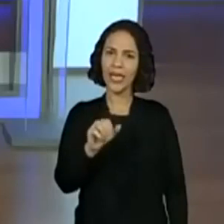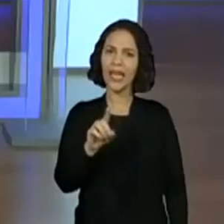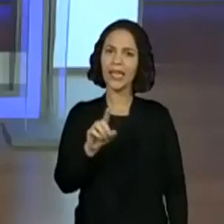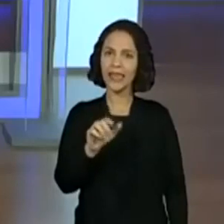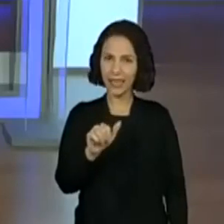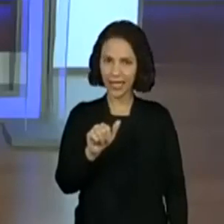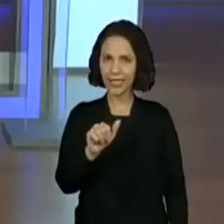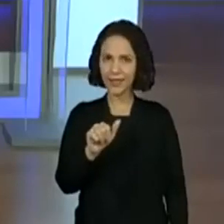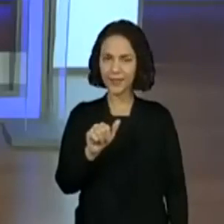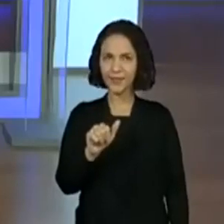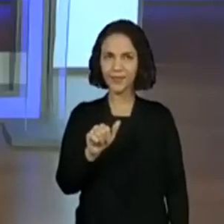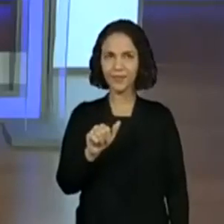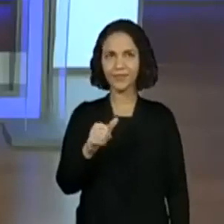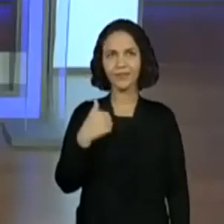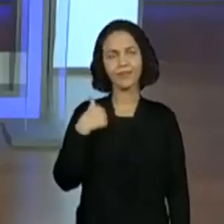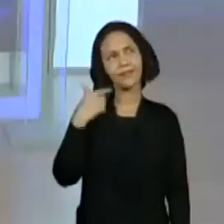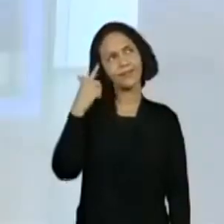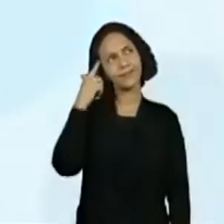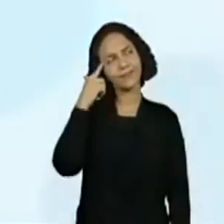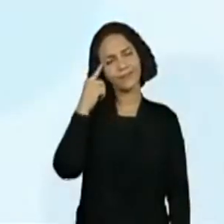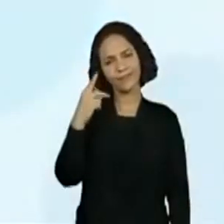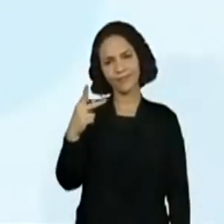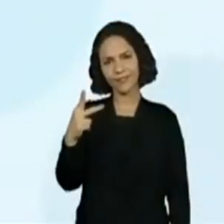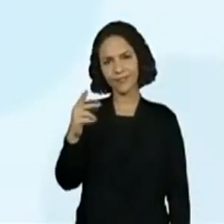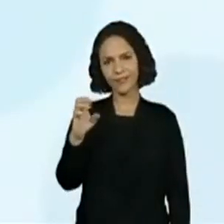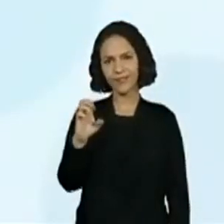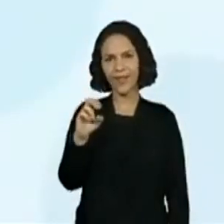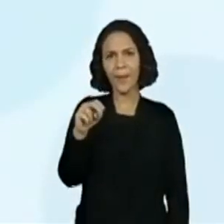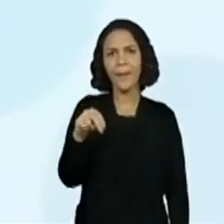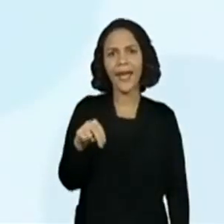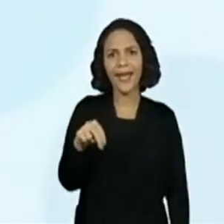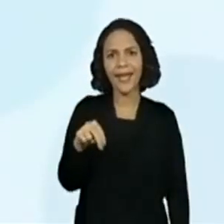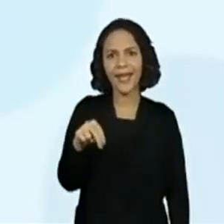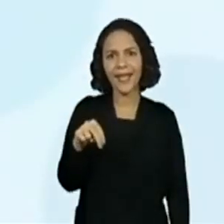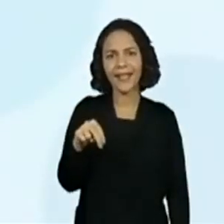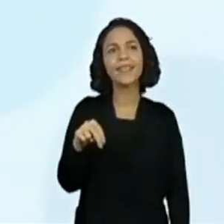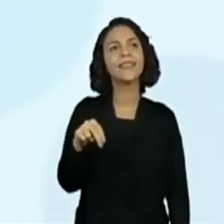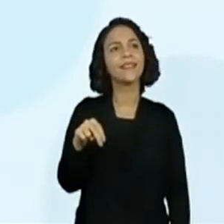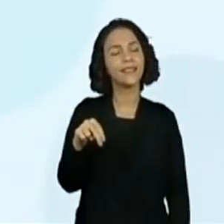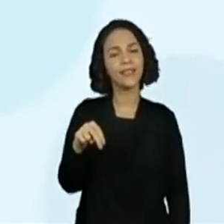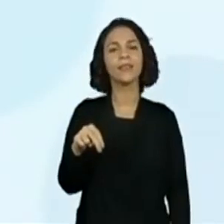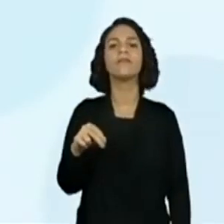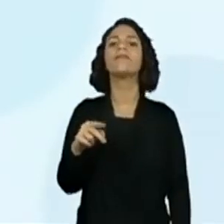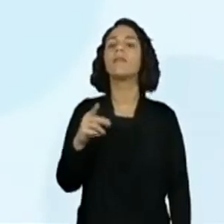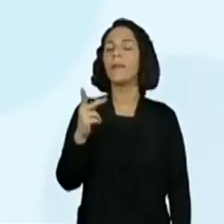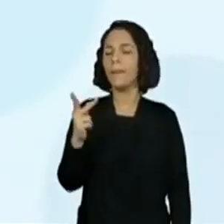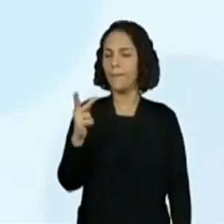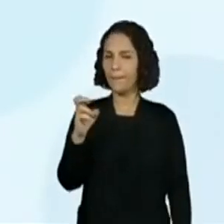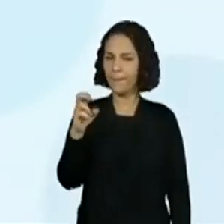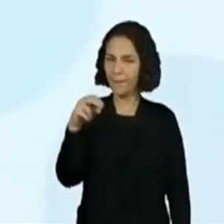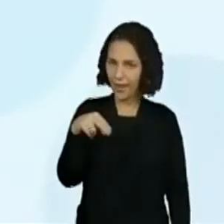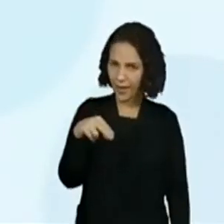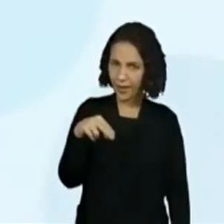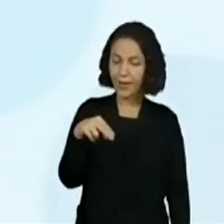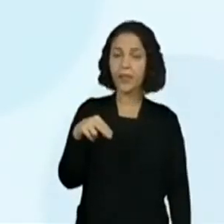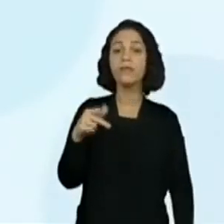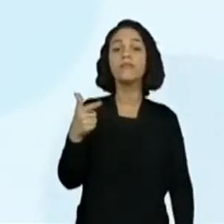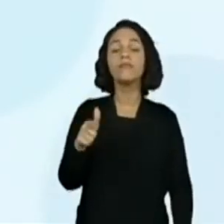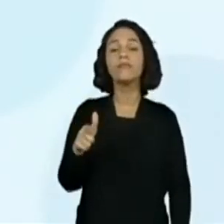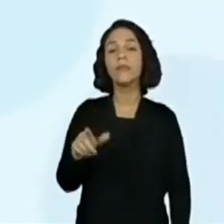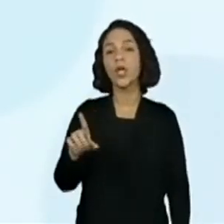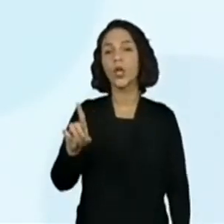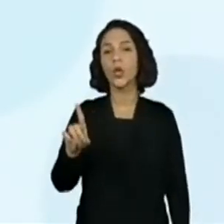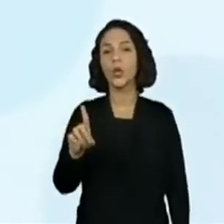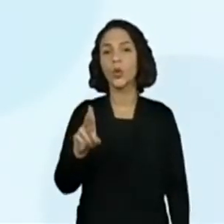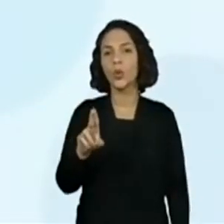Pra conseguir esse... Pen... Eu preciso do P, do E e do N. Pen... Do... Do.